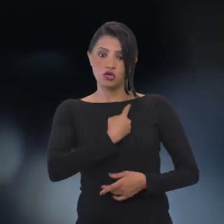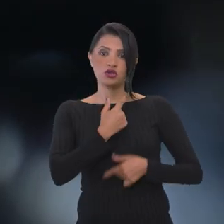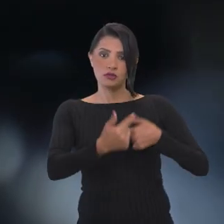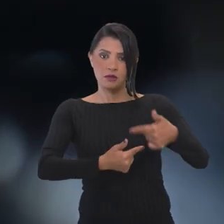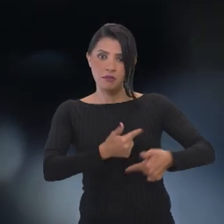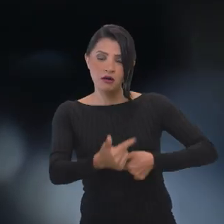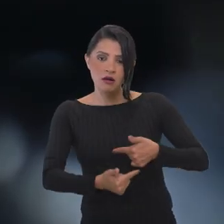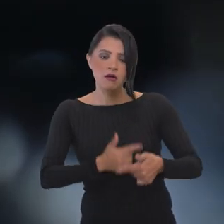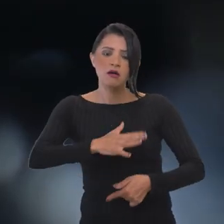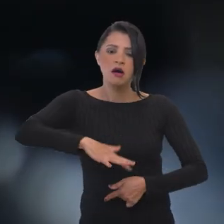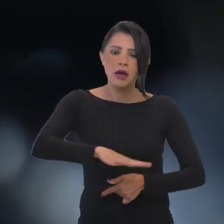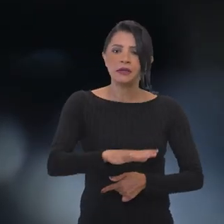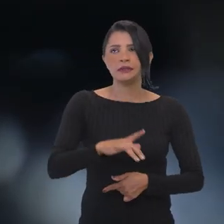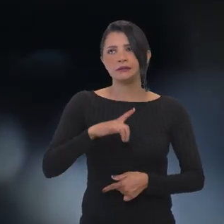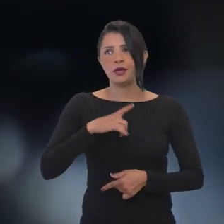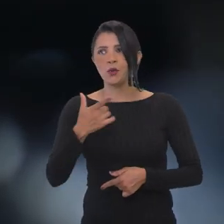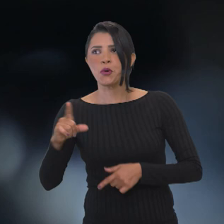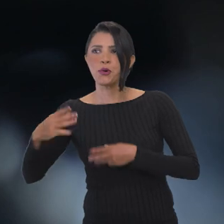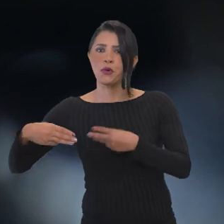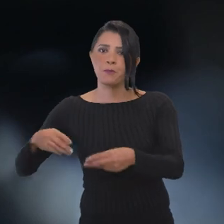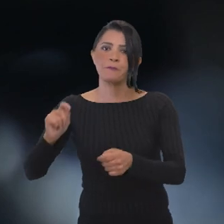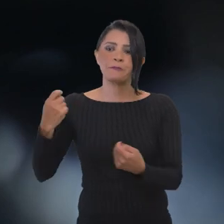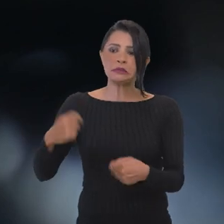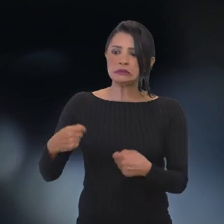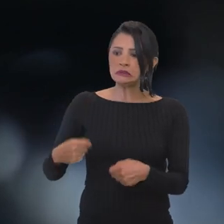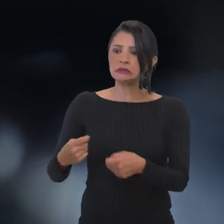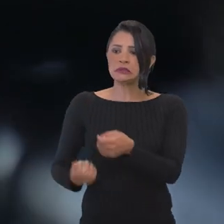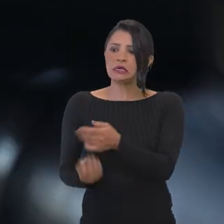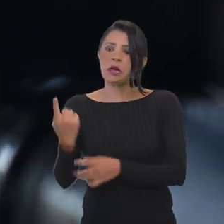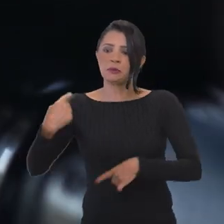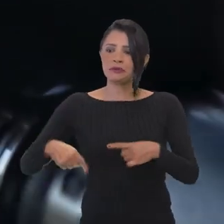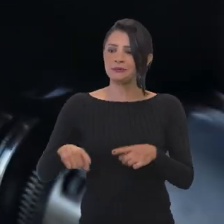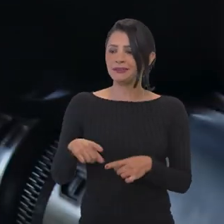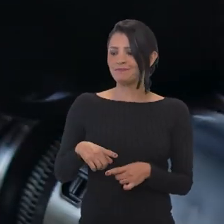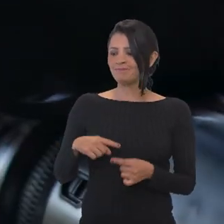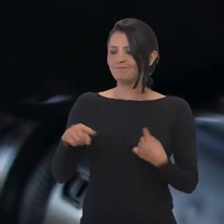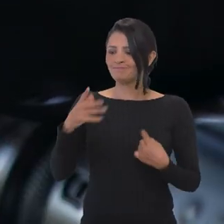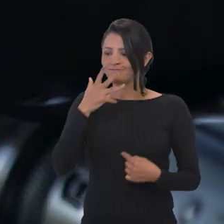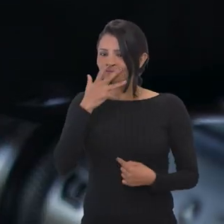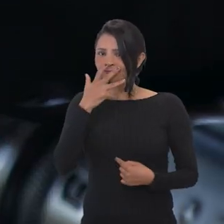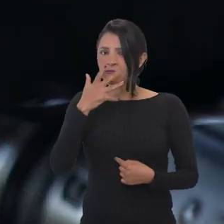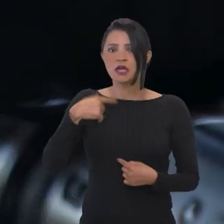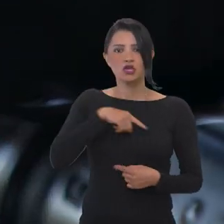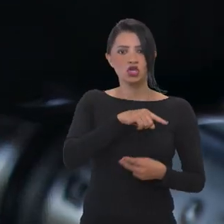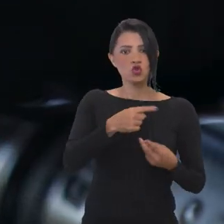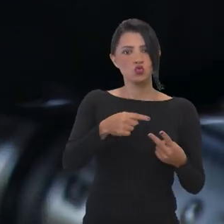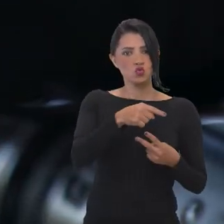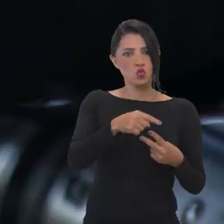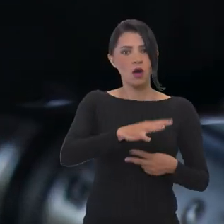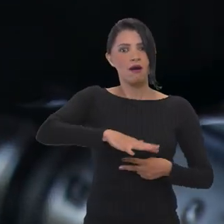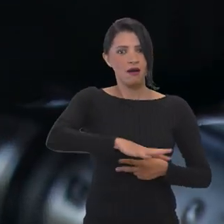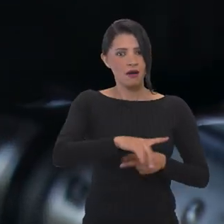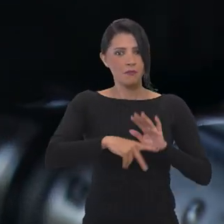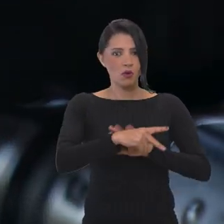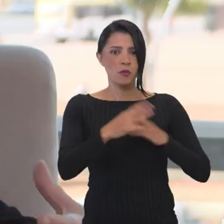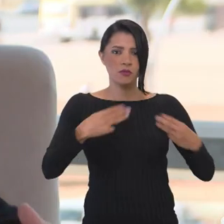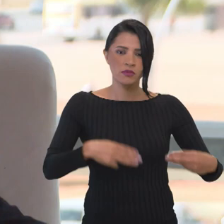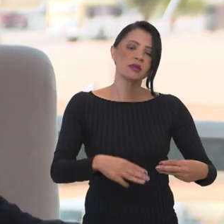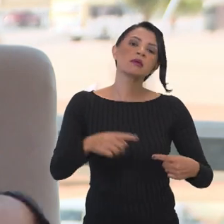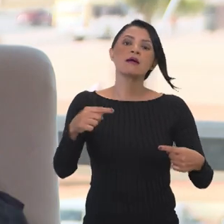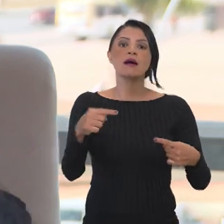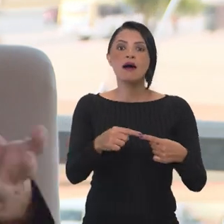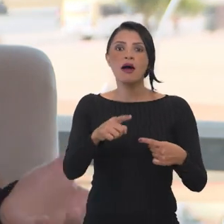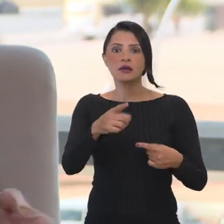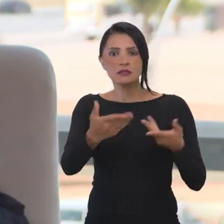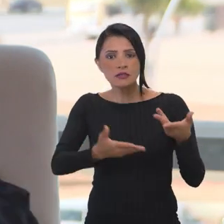muito em áreas... Tem ministérios que têm que fazer uma política e eles não estão conseguindo fazer do jeito que gostariam. A gente tem duas grandes áreas no Ministério, que é